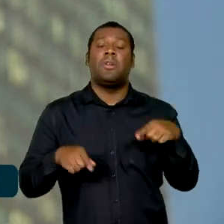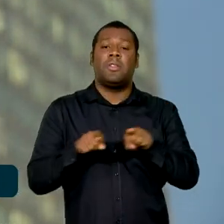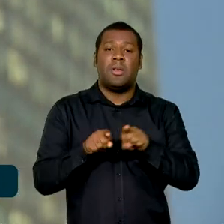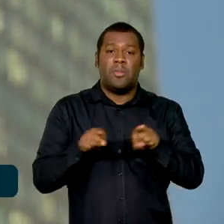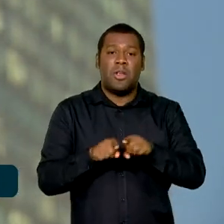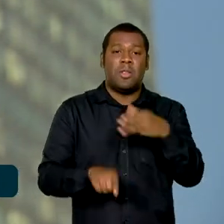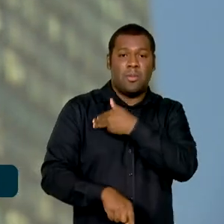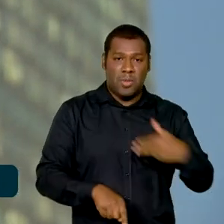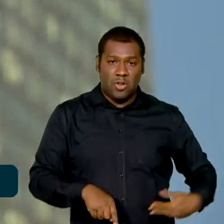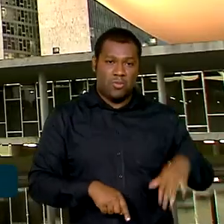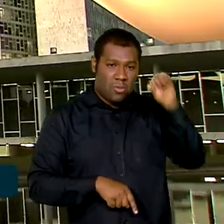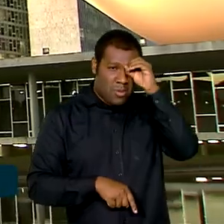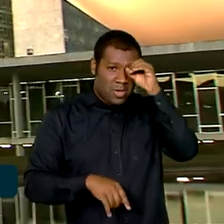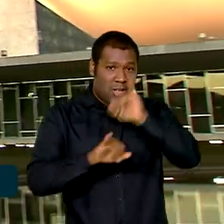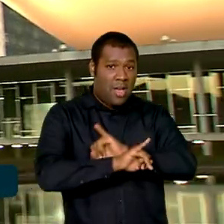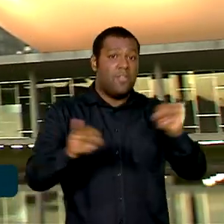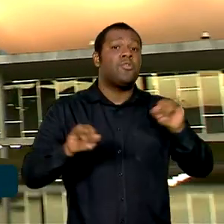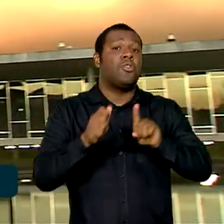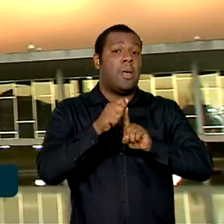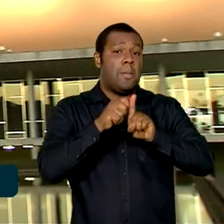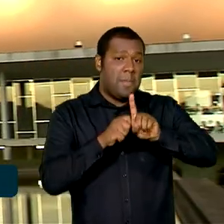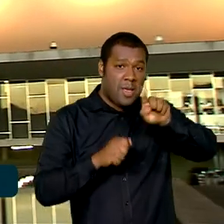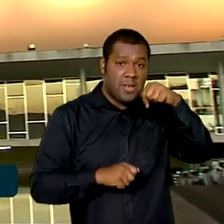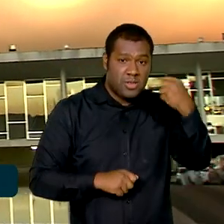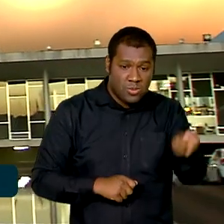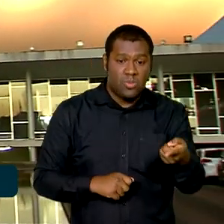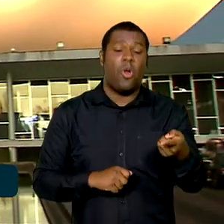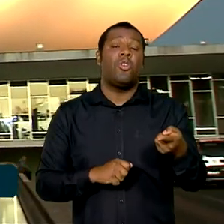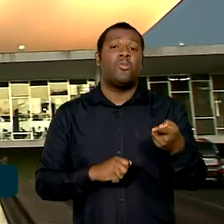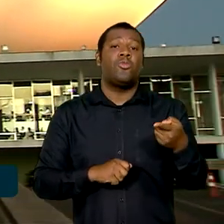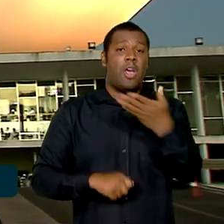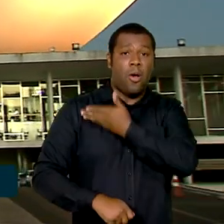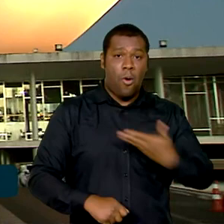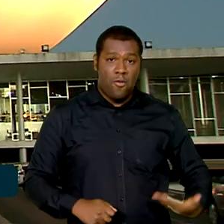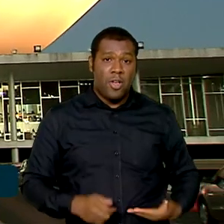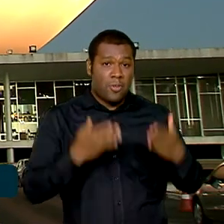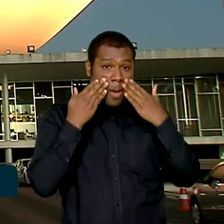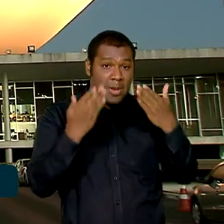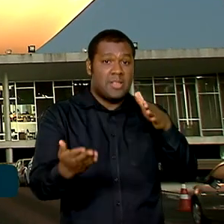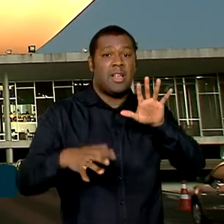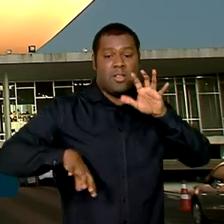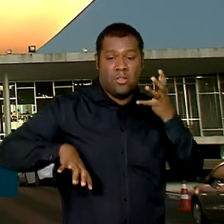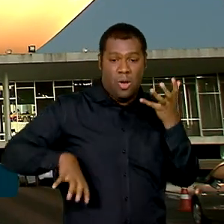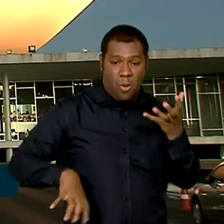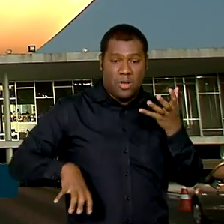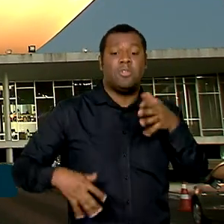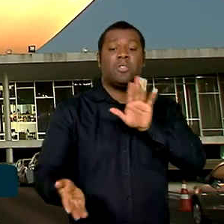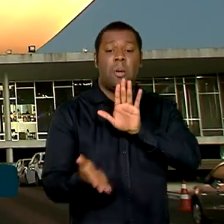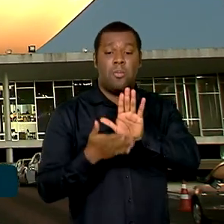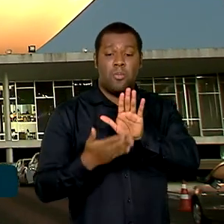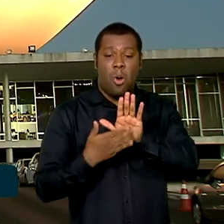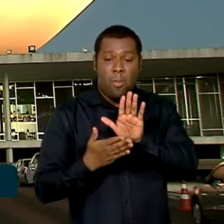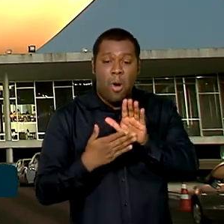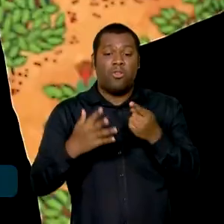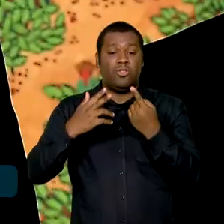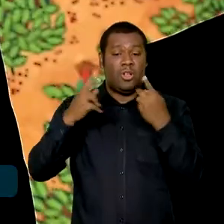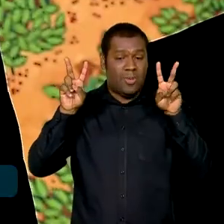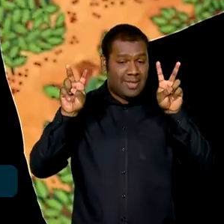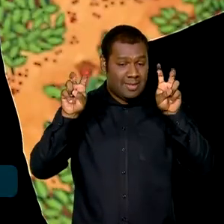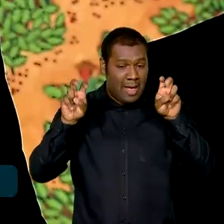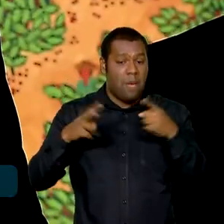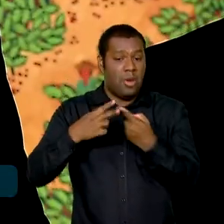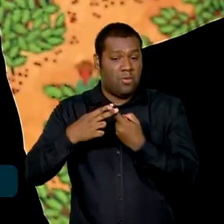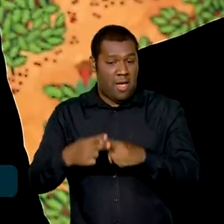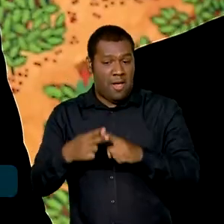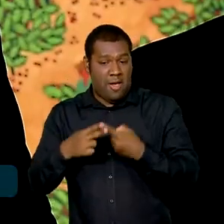afirmou que até o mês que vem, o governo vai apresentar ao Congresso propostas de regulamentação da reforma tributária. A